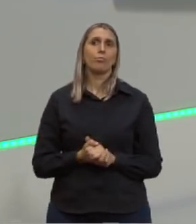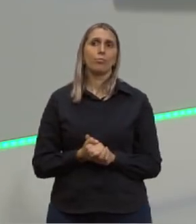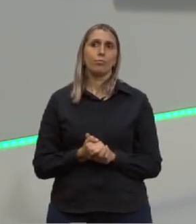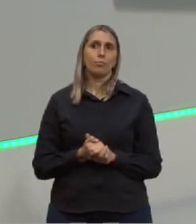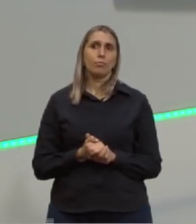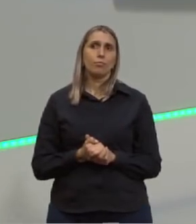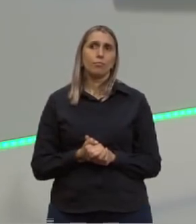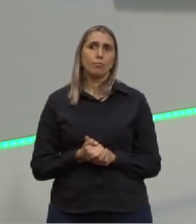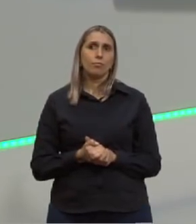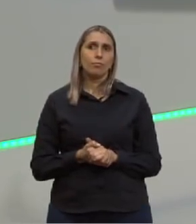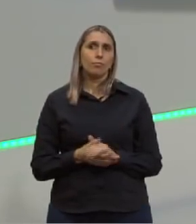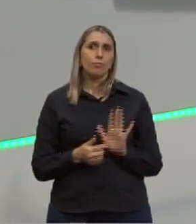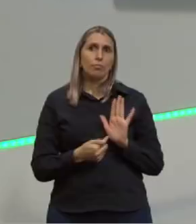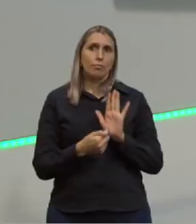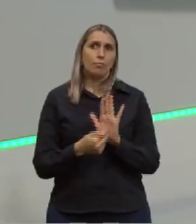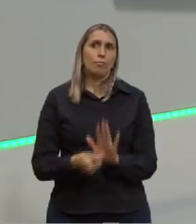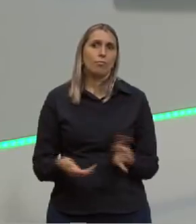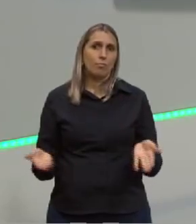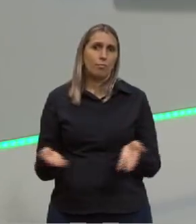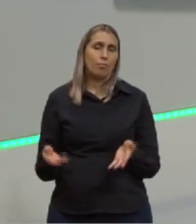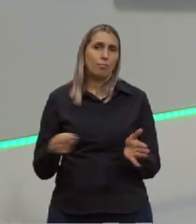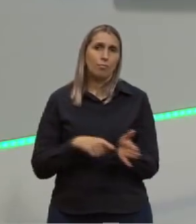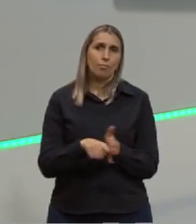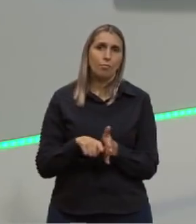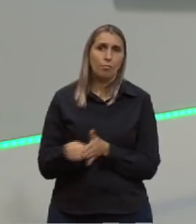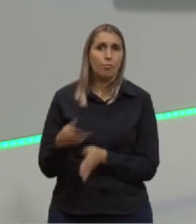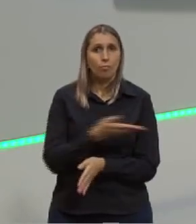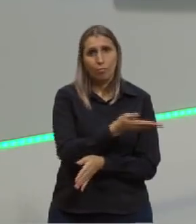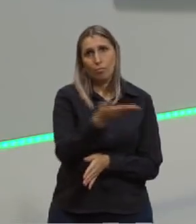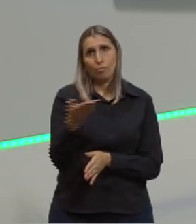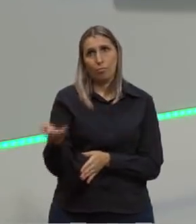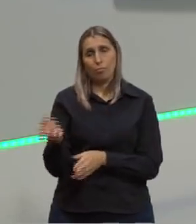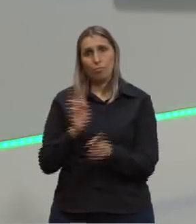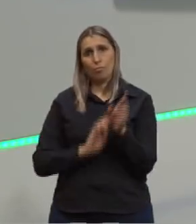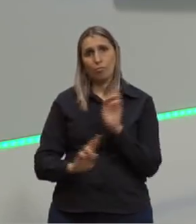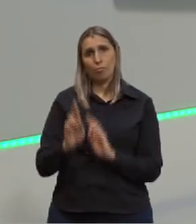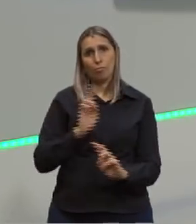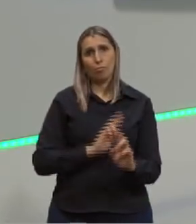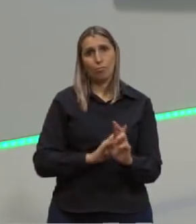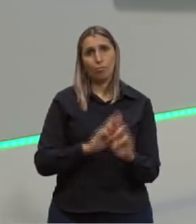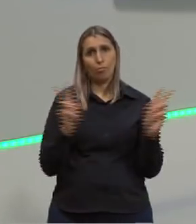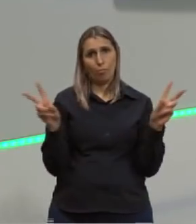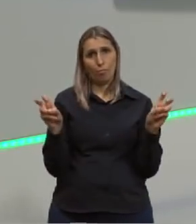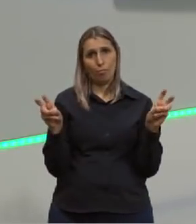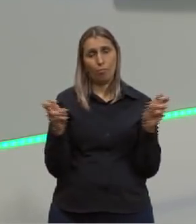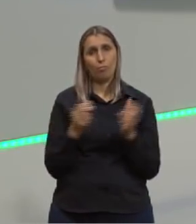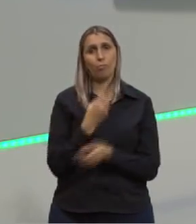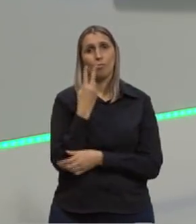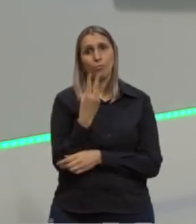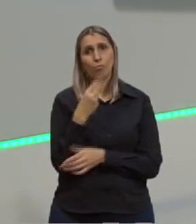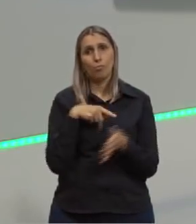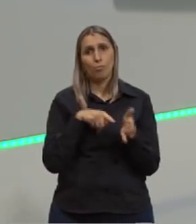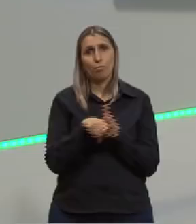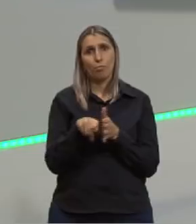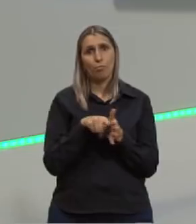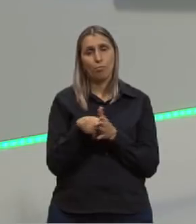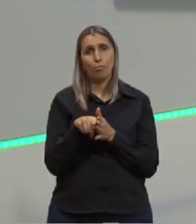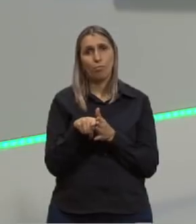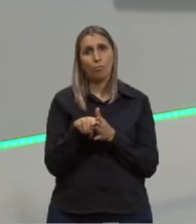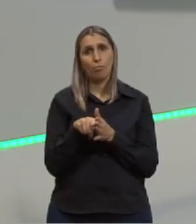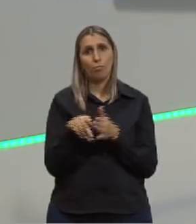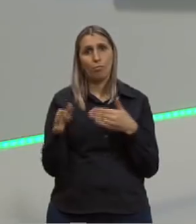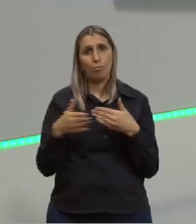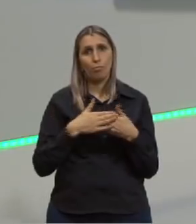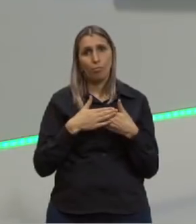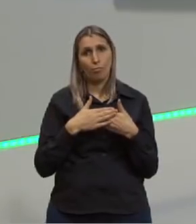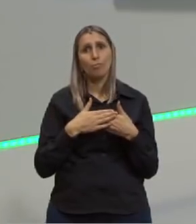Aí eu trouxe aqui questões para vocês a respeito desses assuntos, tá? São duas questões para a gente fechar